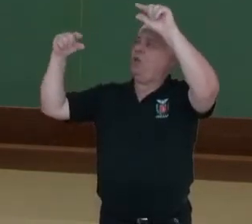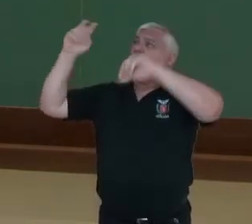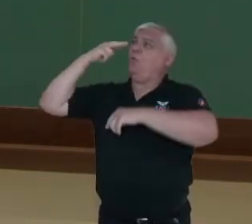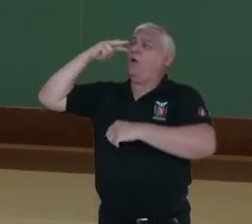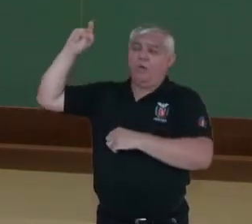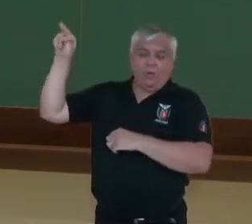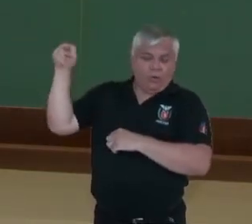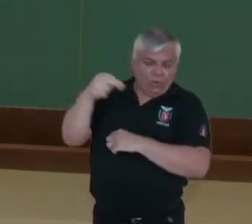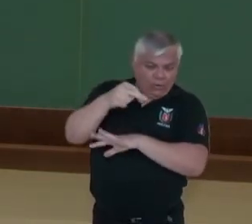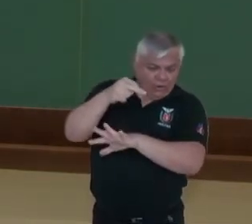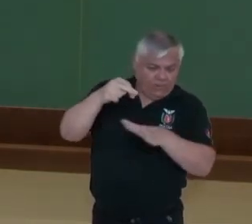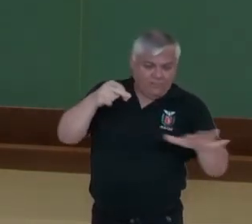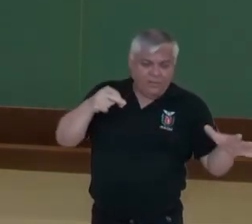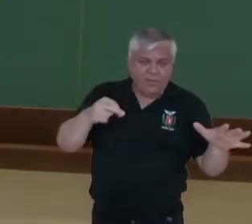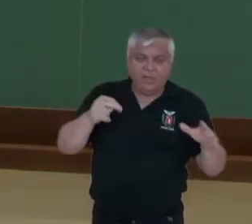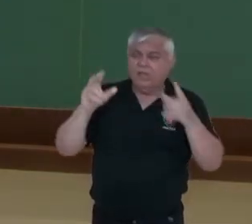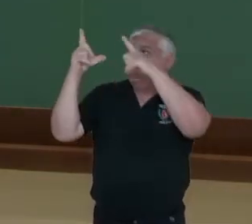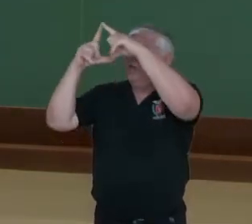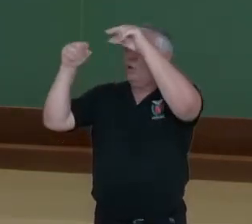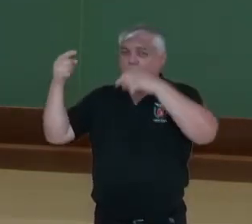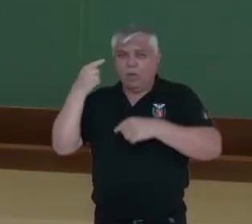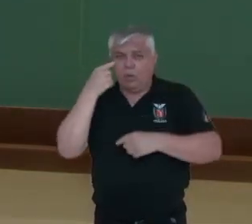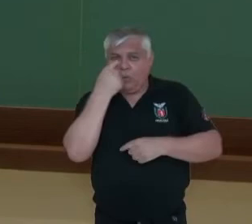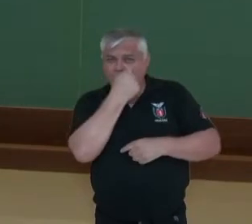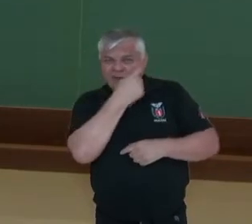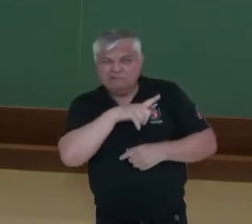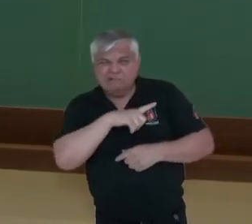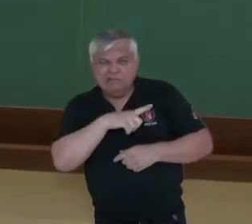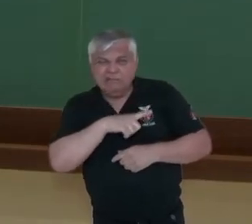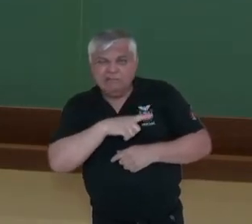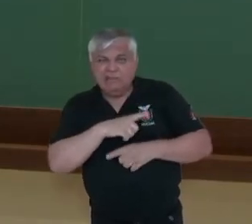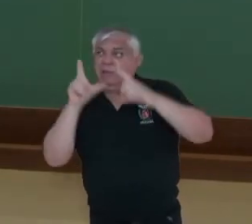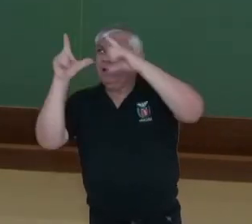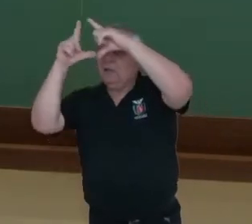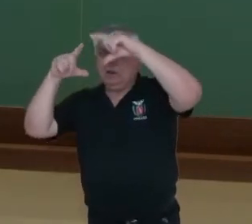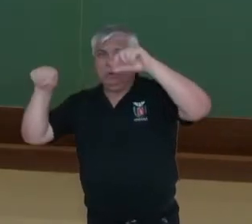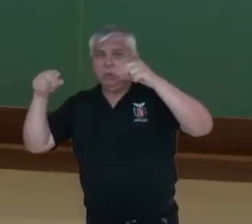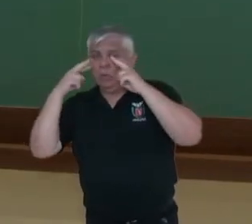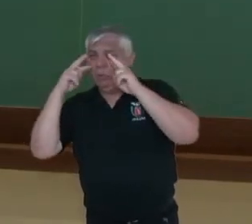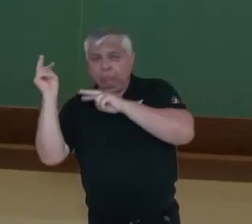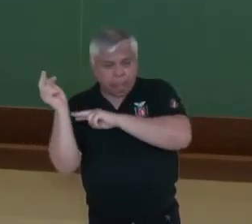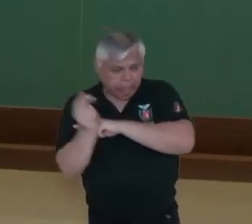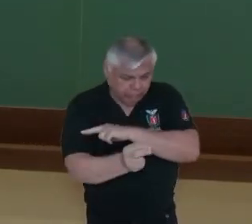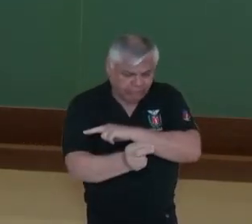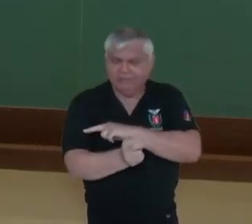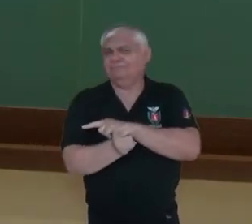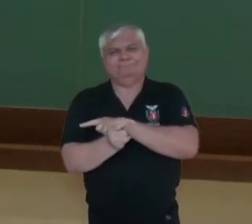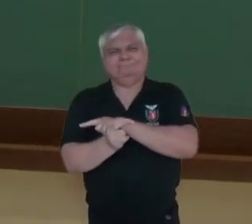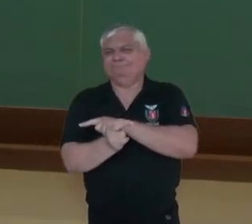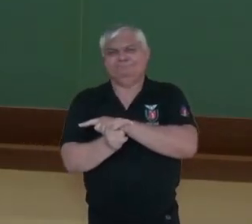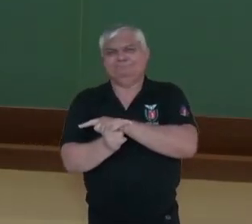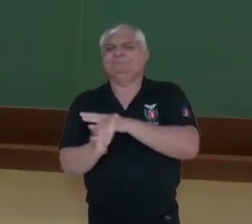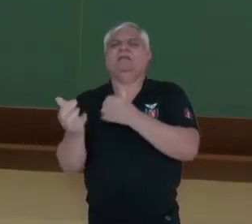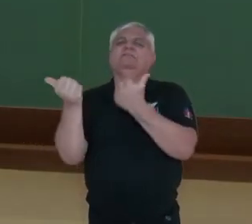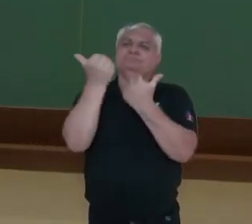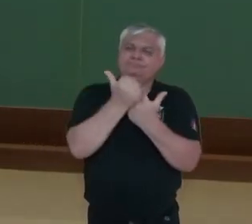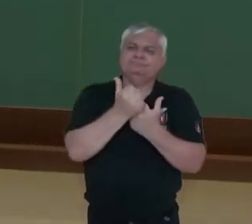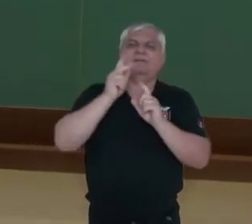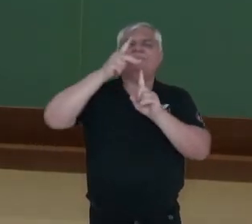Perceba que quem olha é o ser humano, mas foi atribuída à lua a capacidade de olhar. Então eu tenho uma